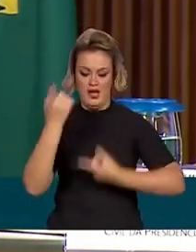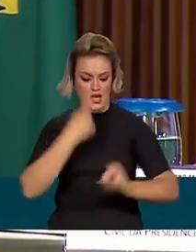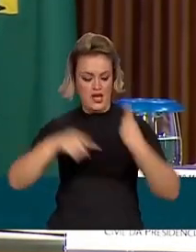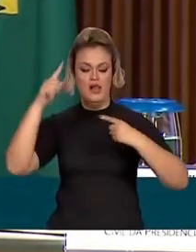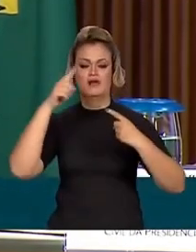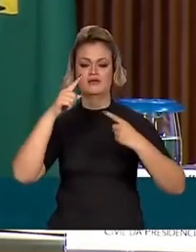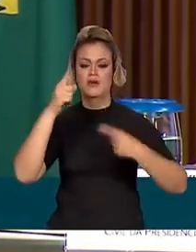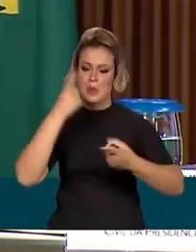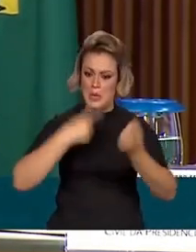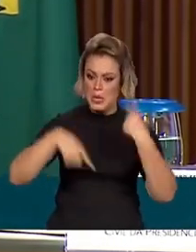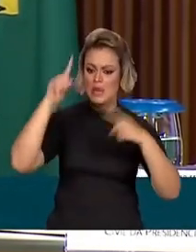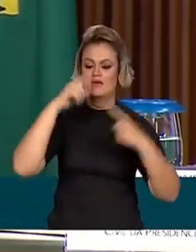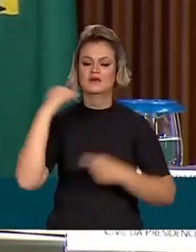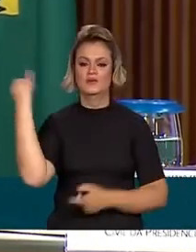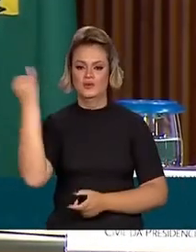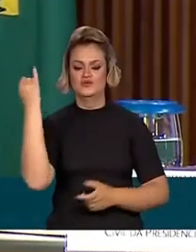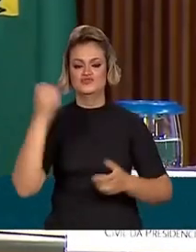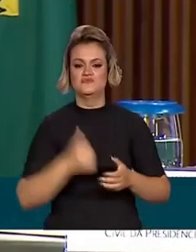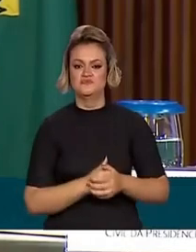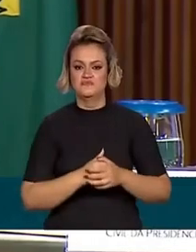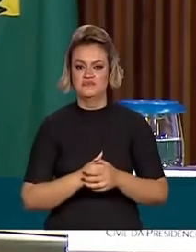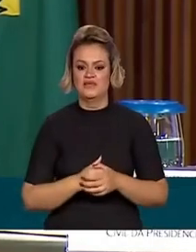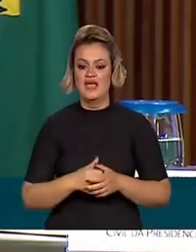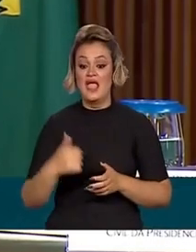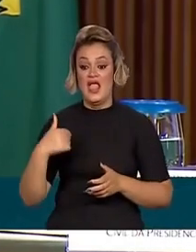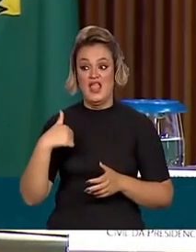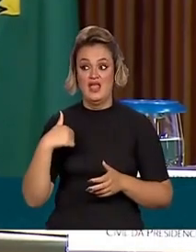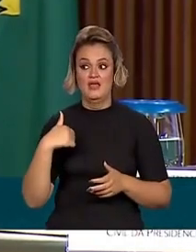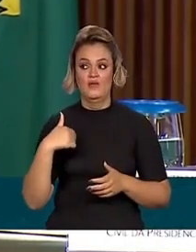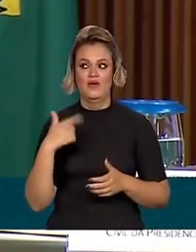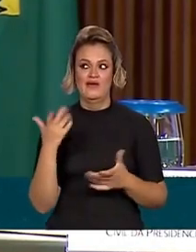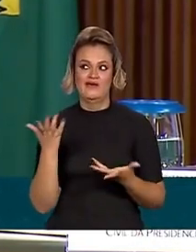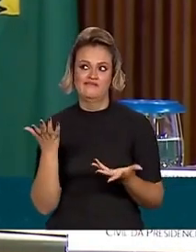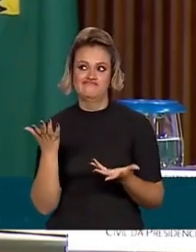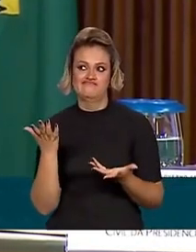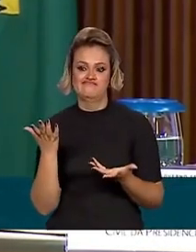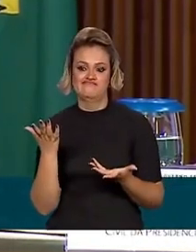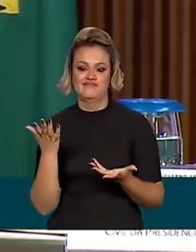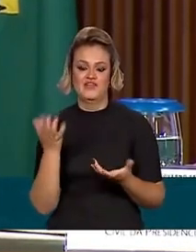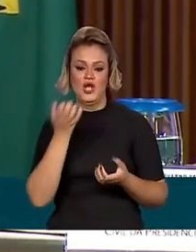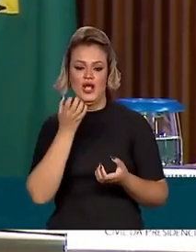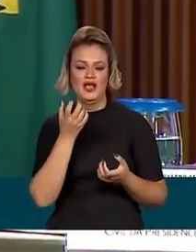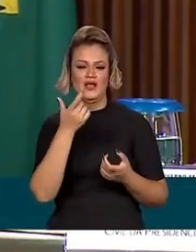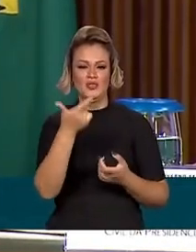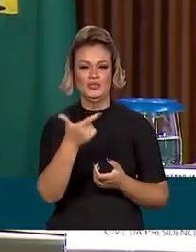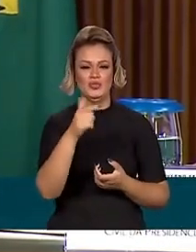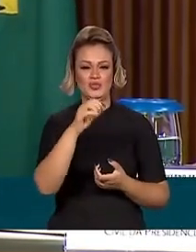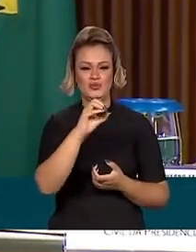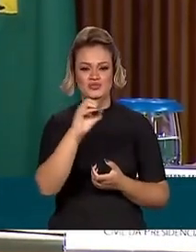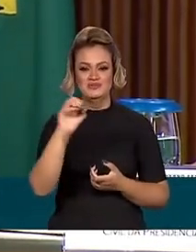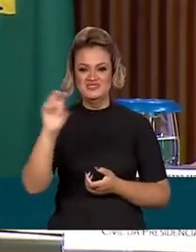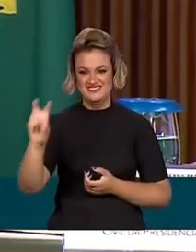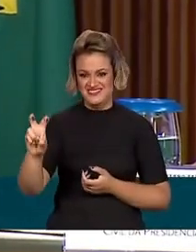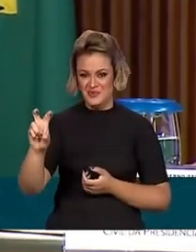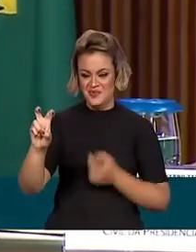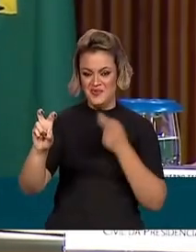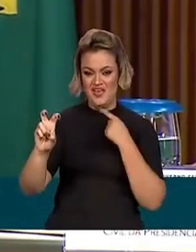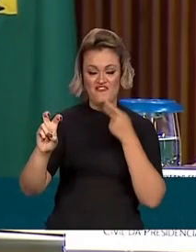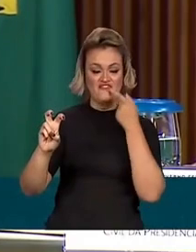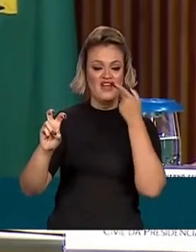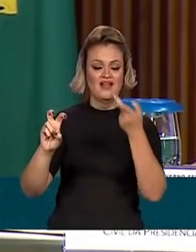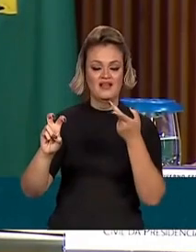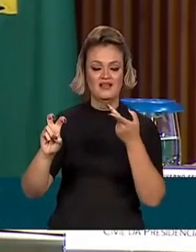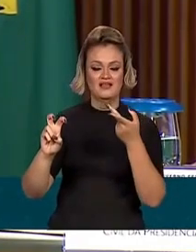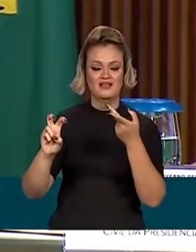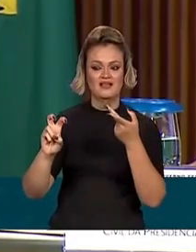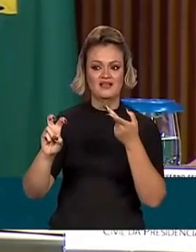salto, eu diria, importante. Eu ainda não vou dizer aquilo que eu disse em 2005, que foi um